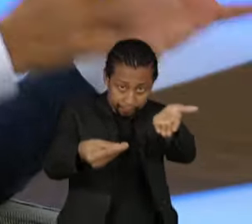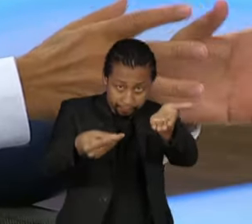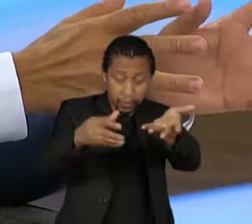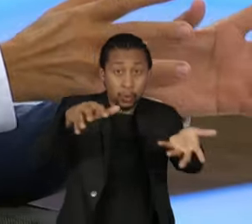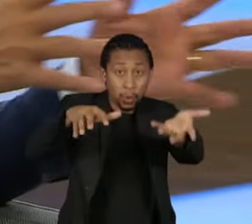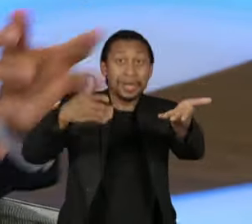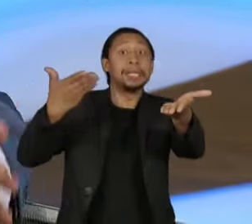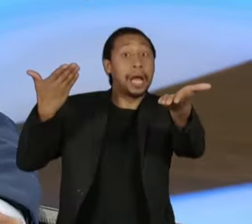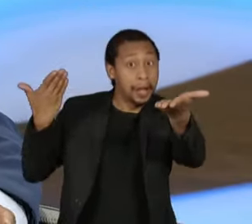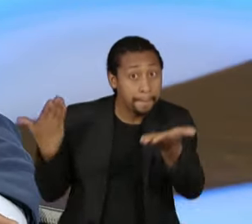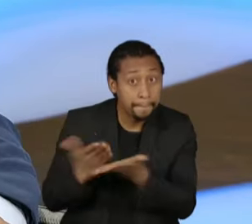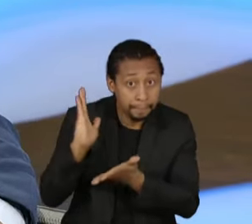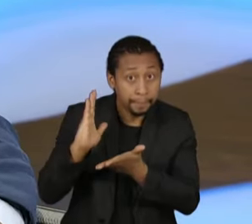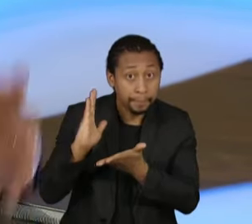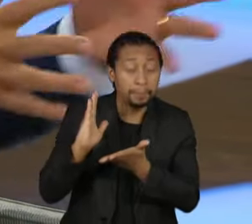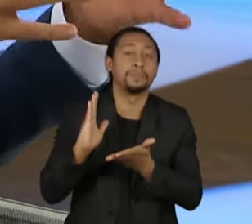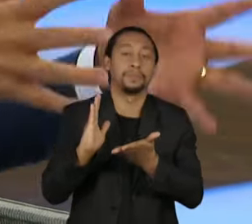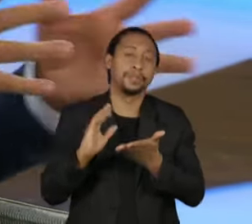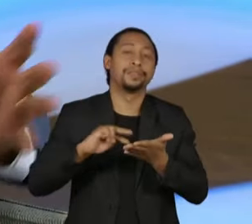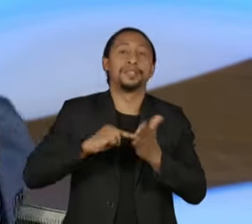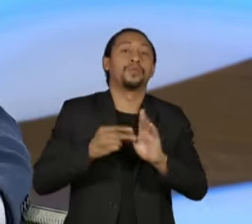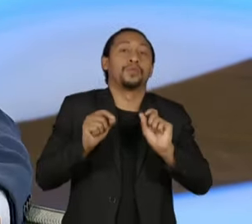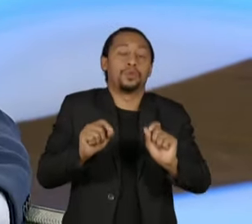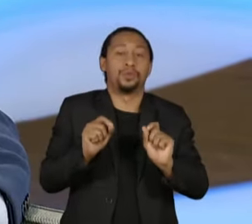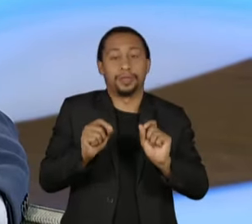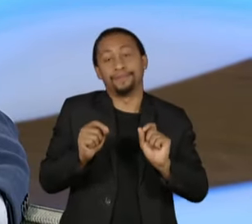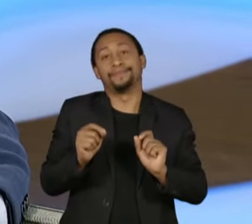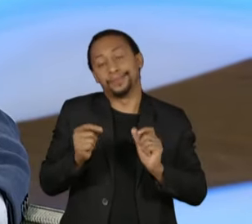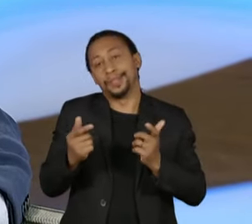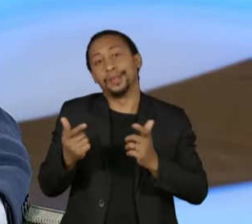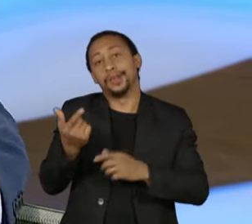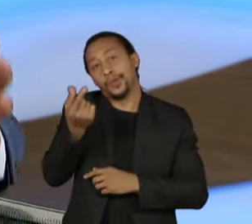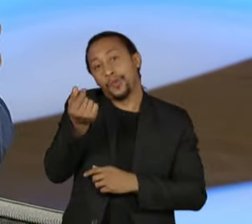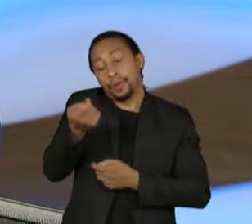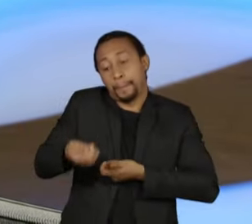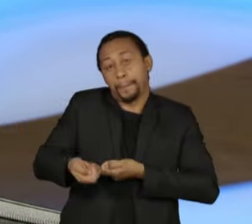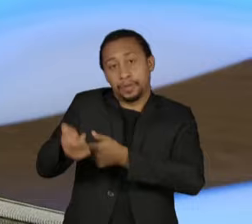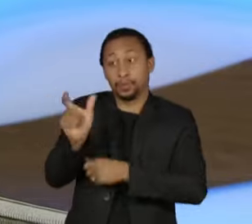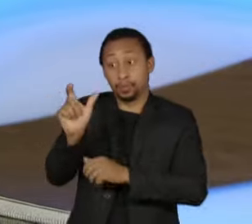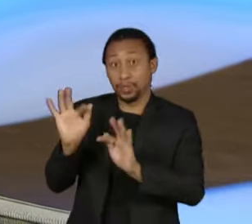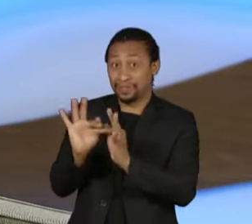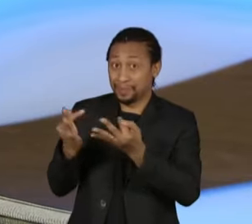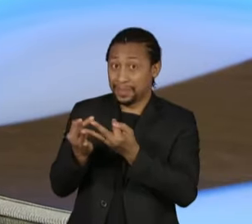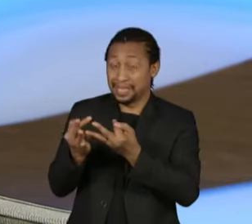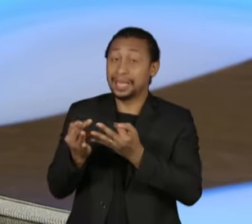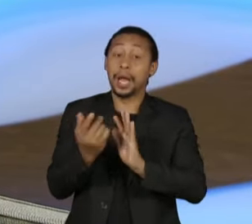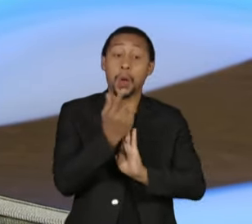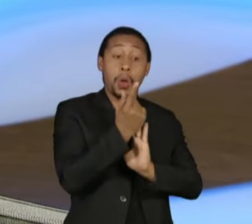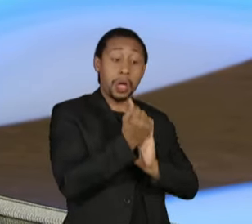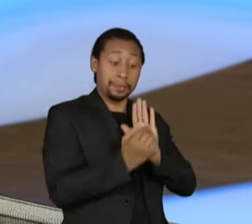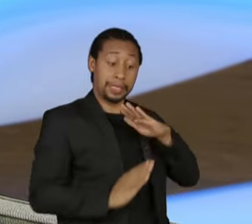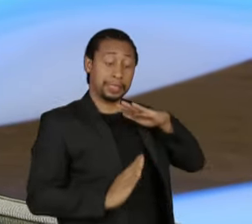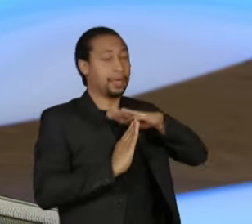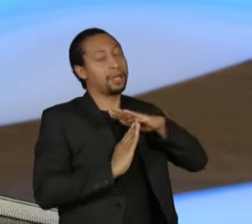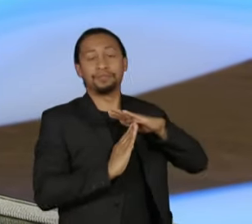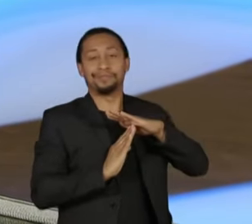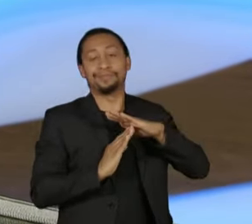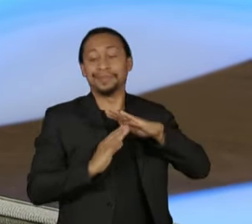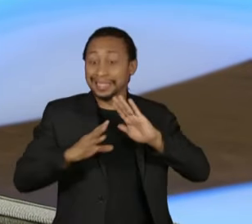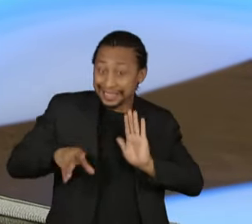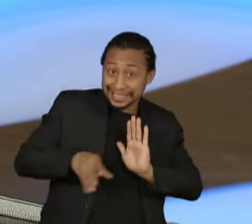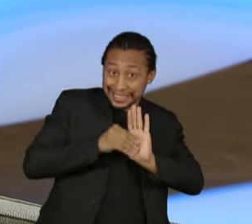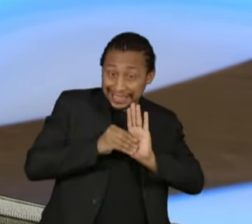teto o valor do Bolsa Família, eu vou chamar assim, então você tem lá no orçamento